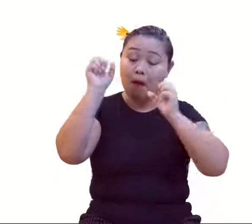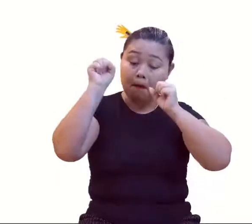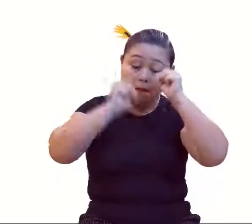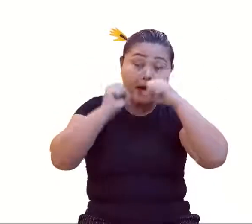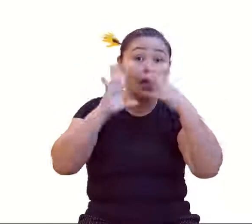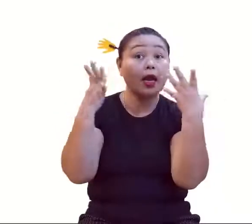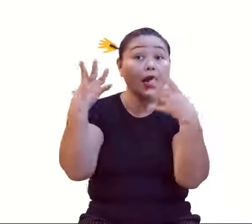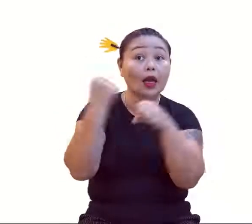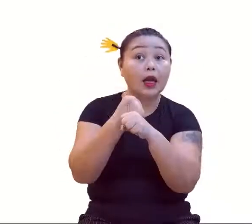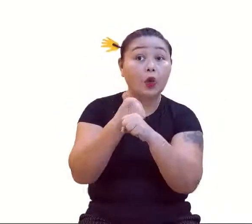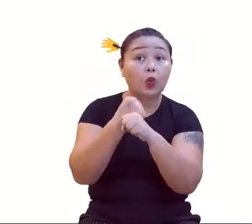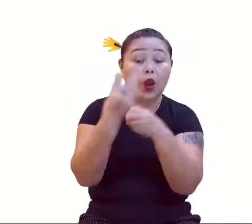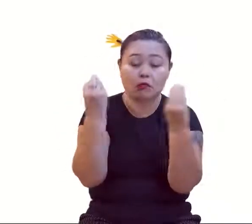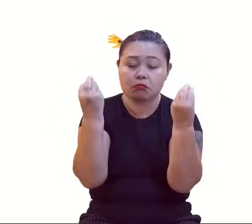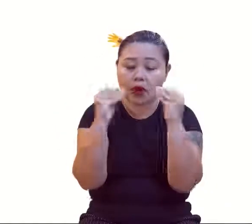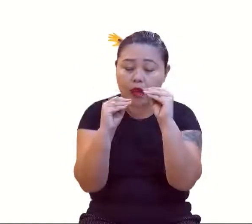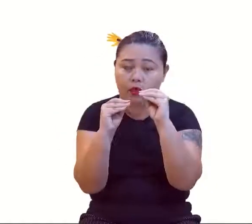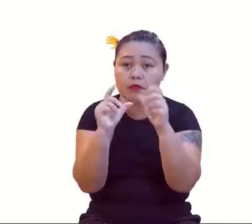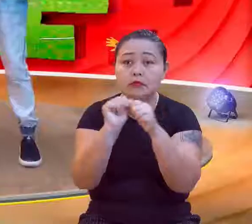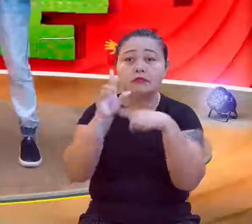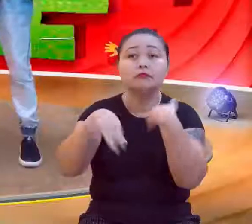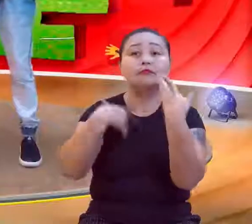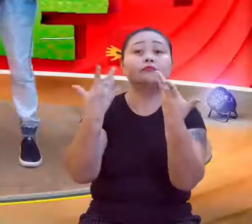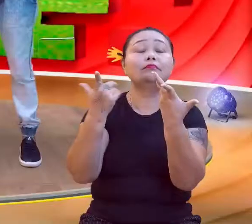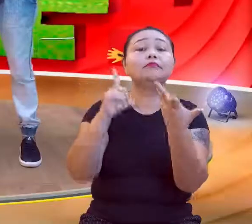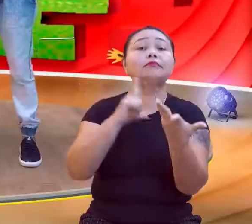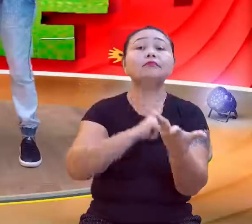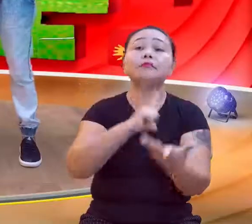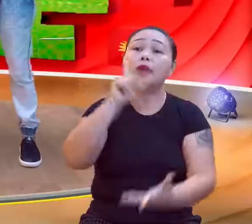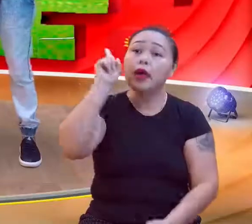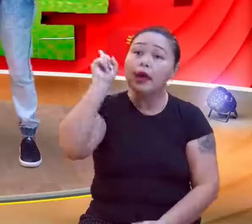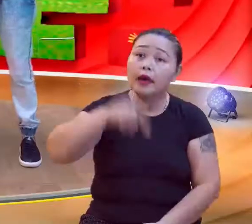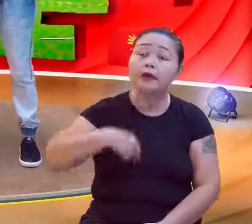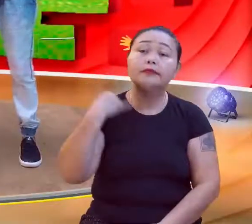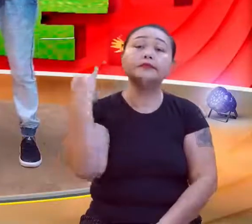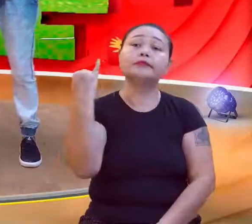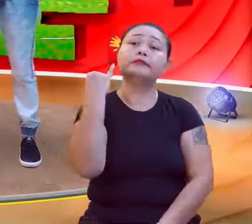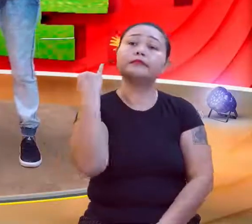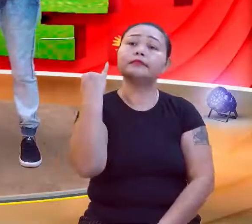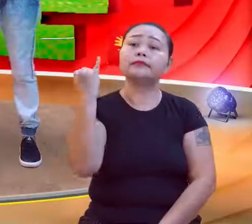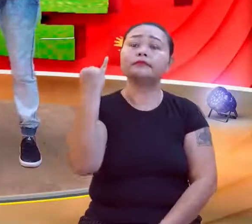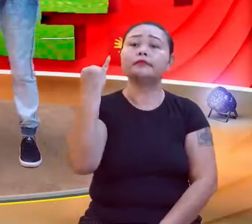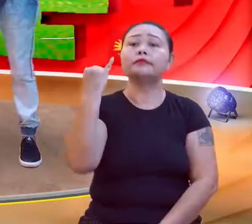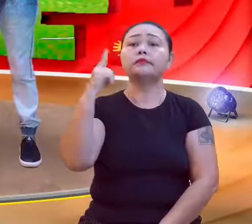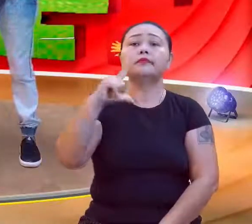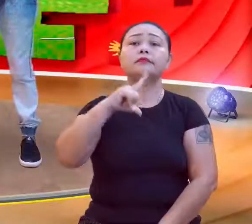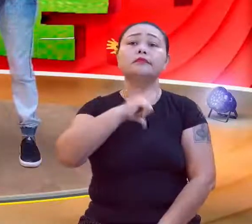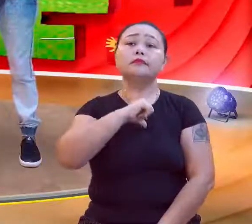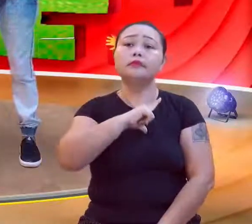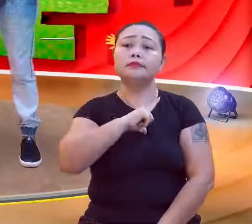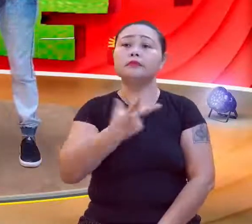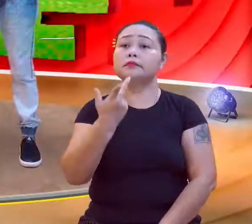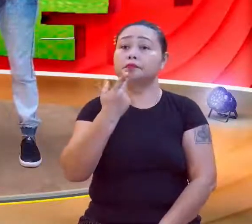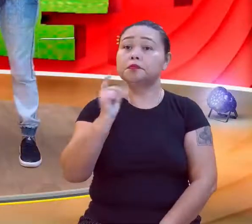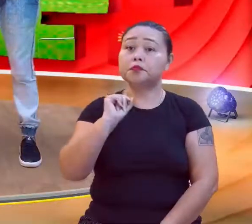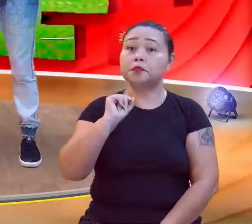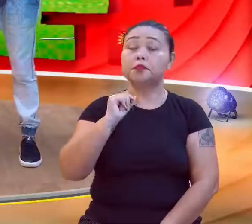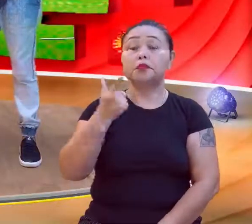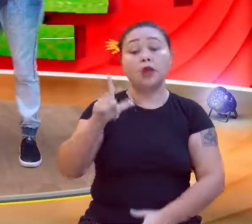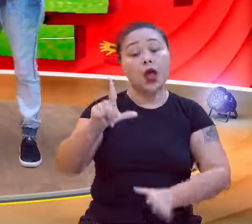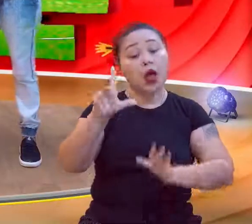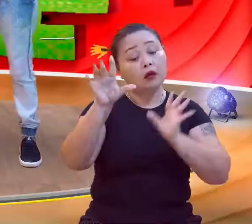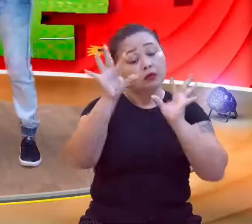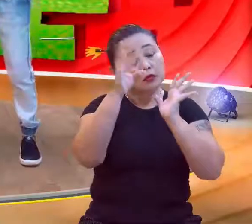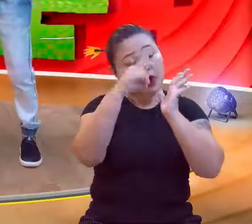importante ressaltar para vocês o seguinte, por que que tem a lei de formação? Porque nem sempre